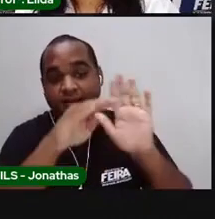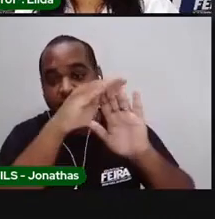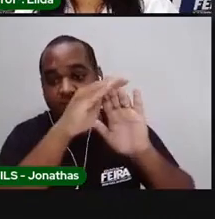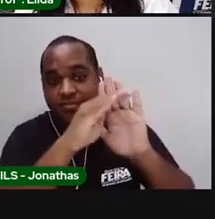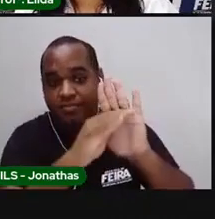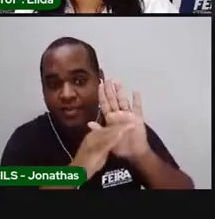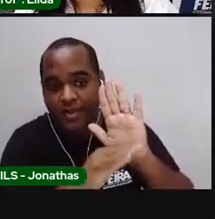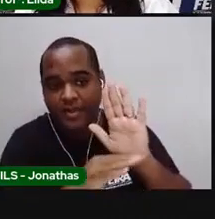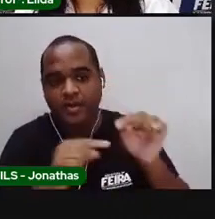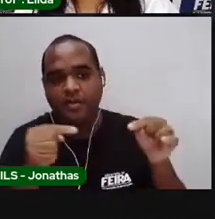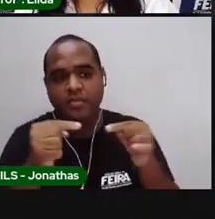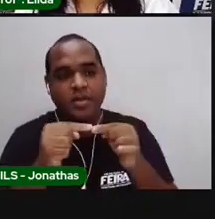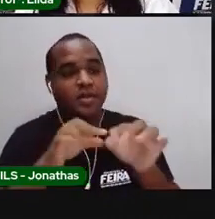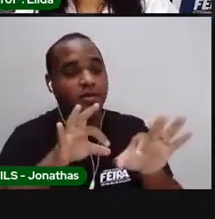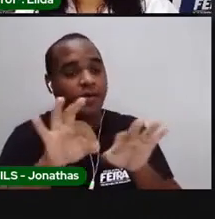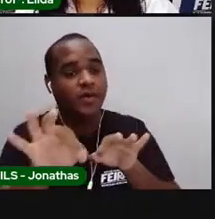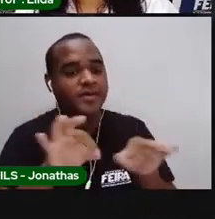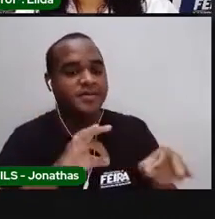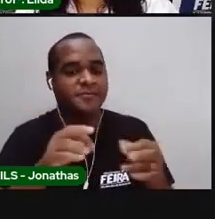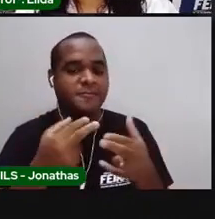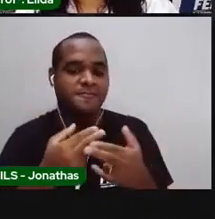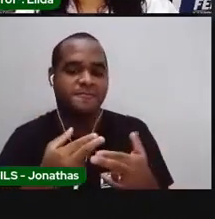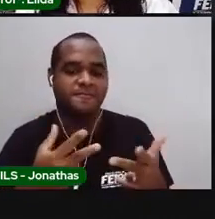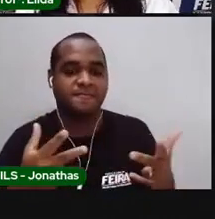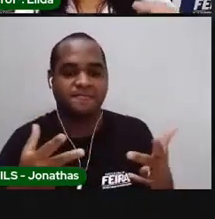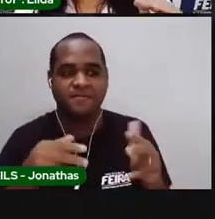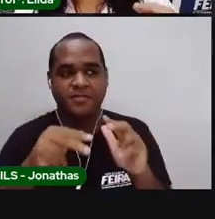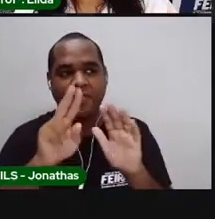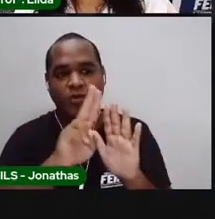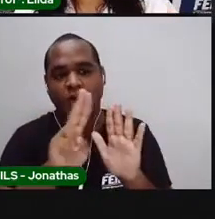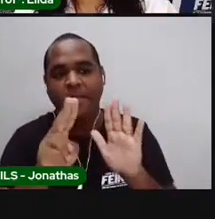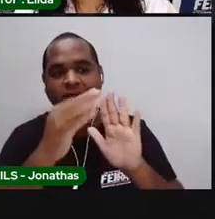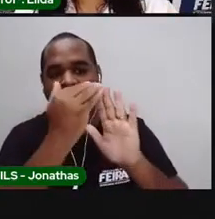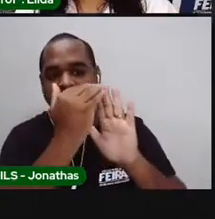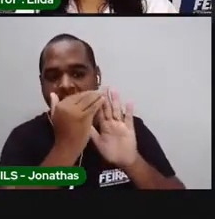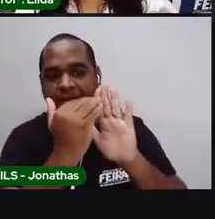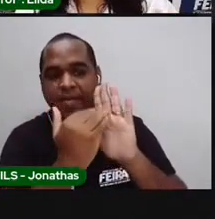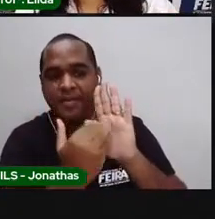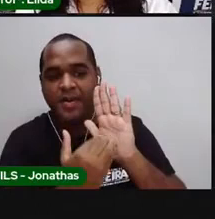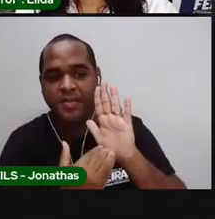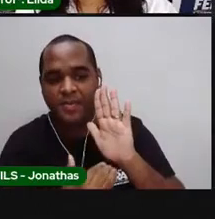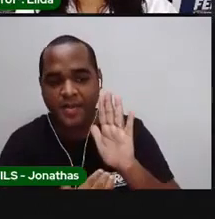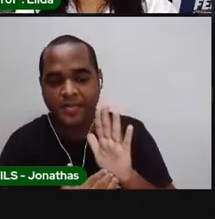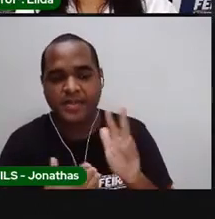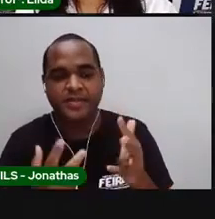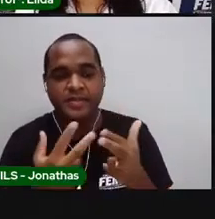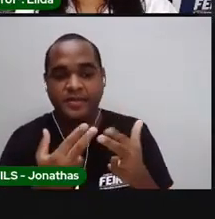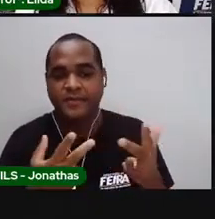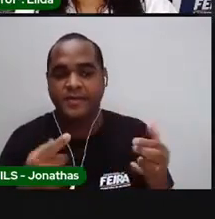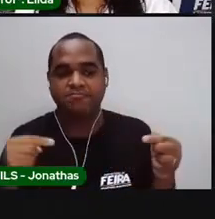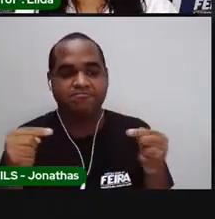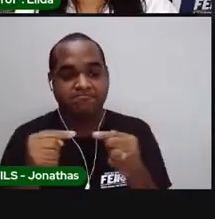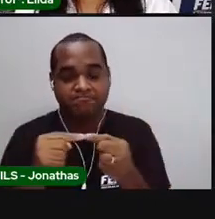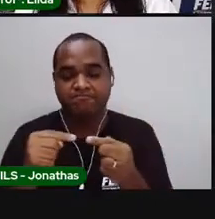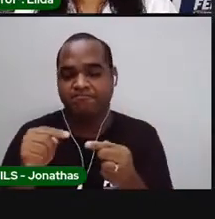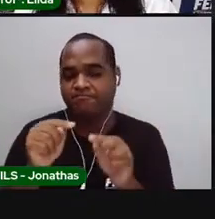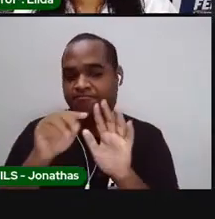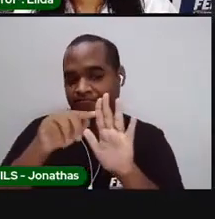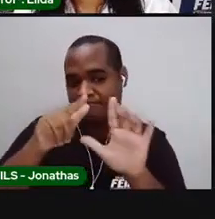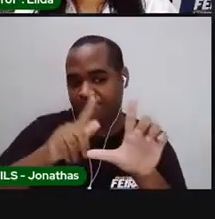nós organizamos os nomes na lista de acordo com as letras do alfabeto.